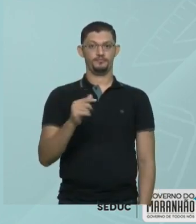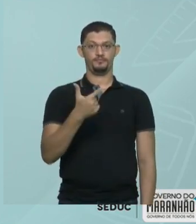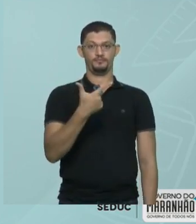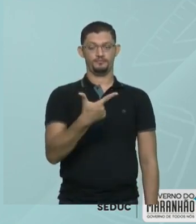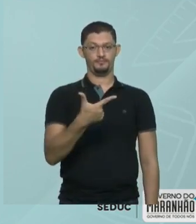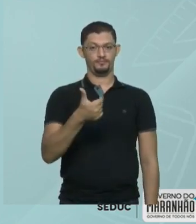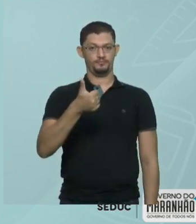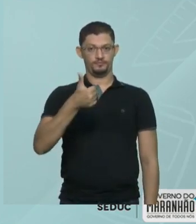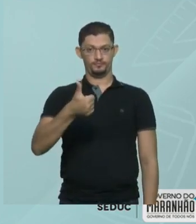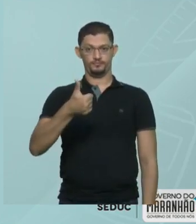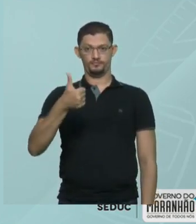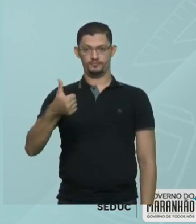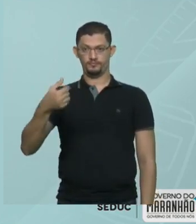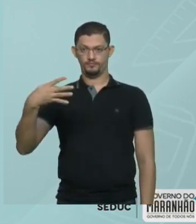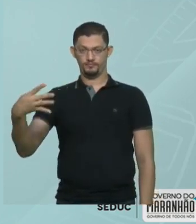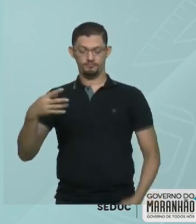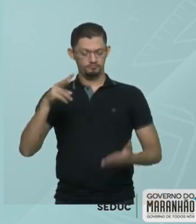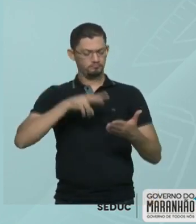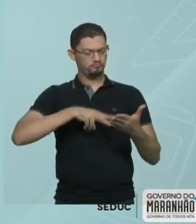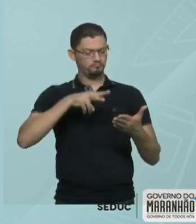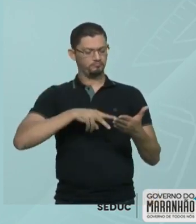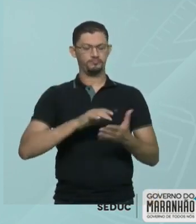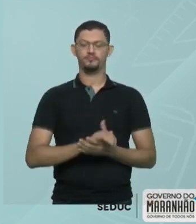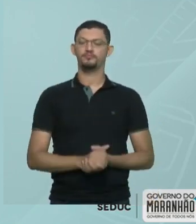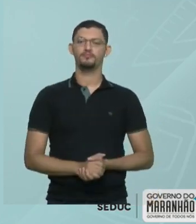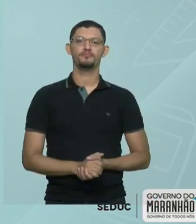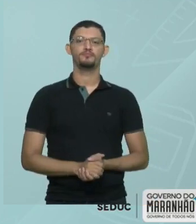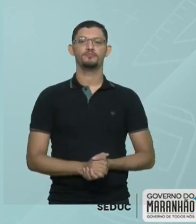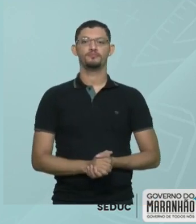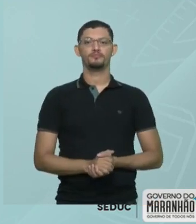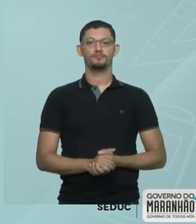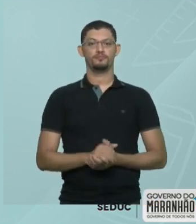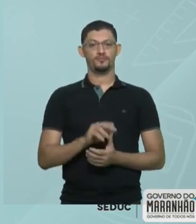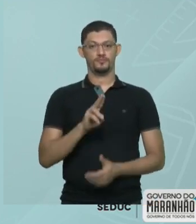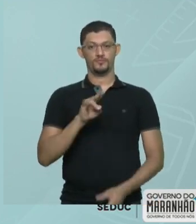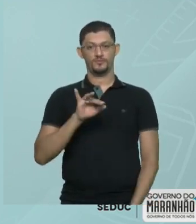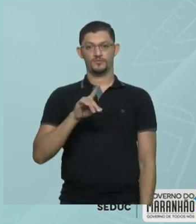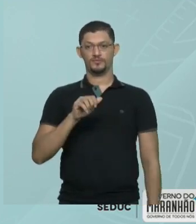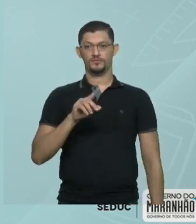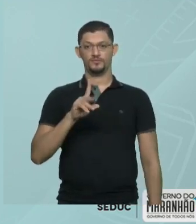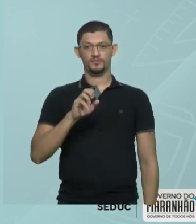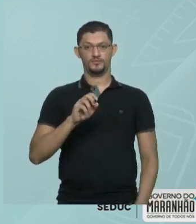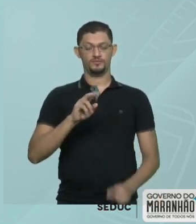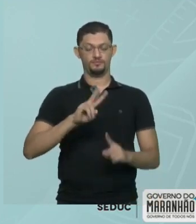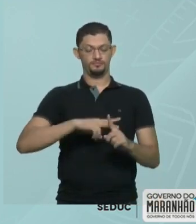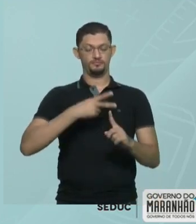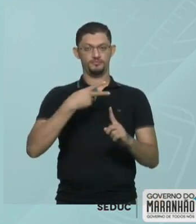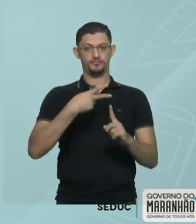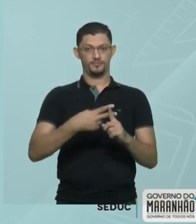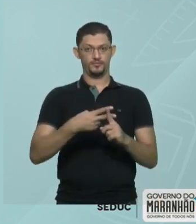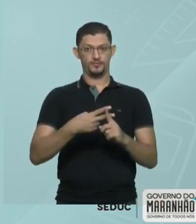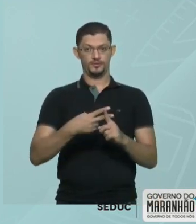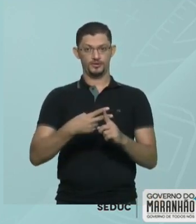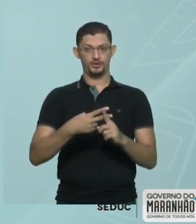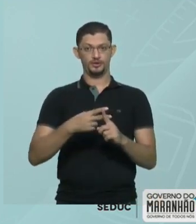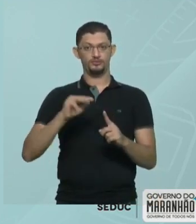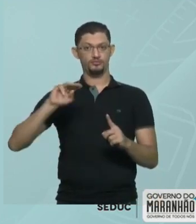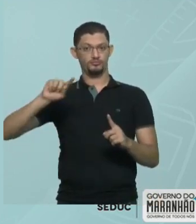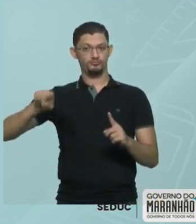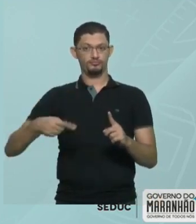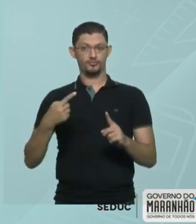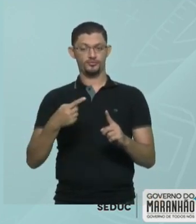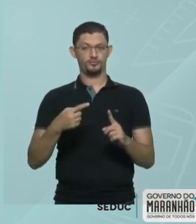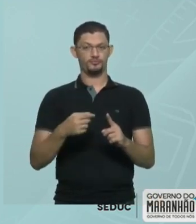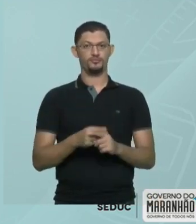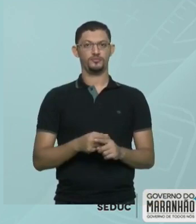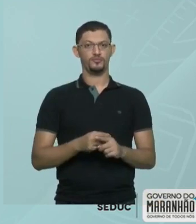.114. Vamos analisar de novo. As unidades têm que ser o dobro da unidade de milhar. O dobro de 2